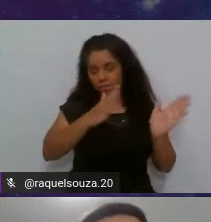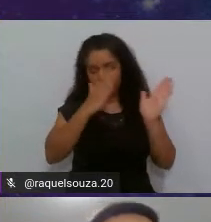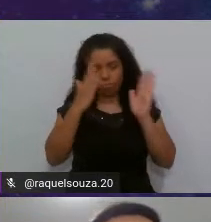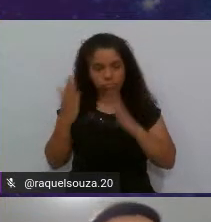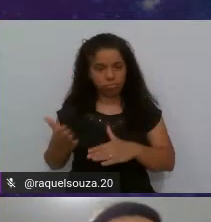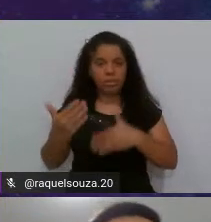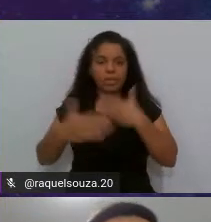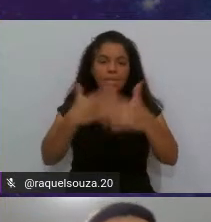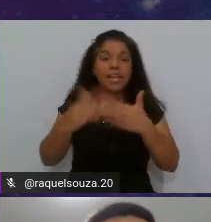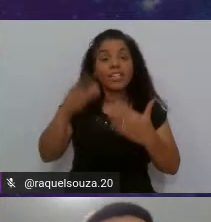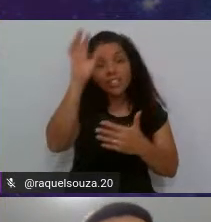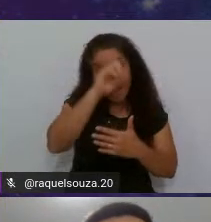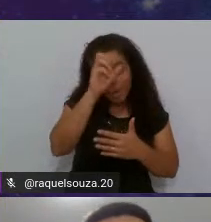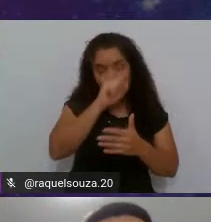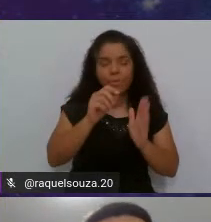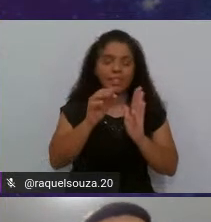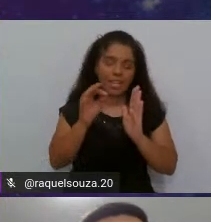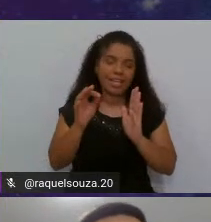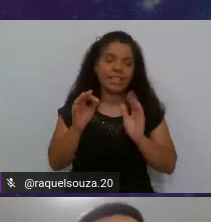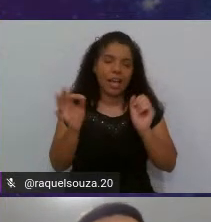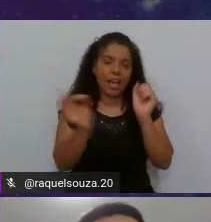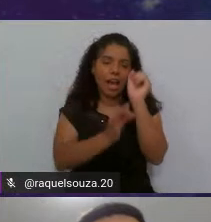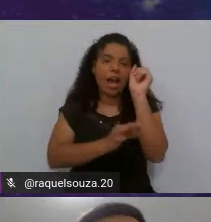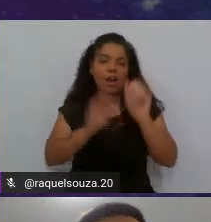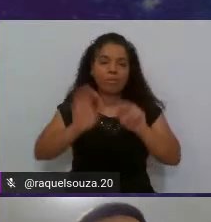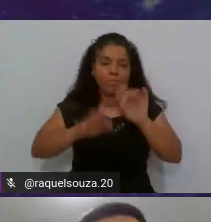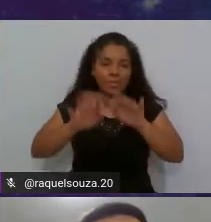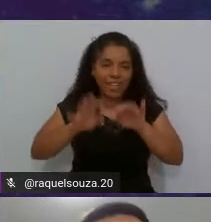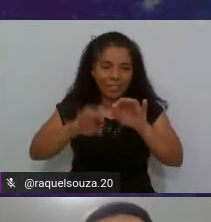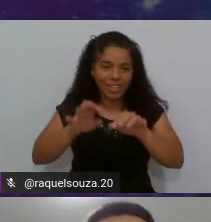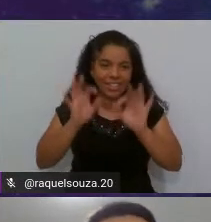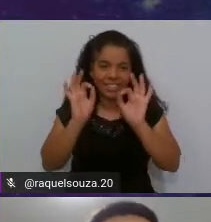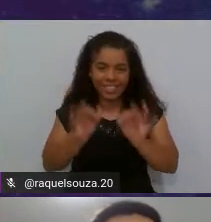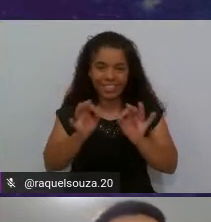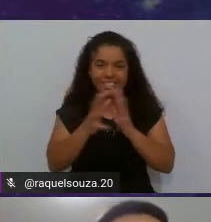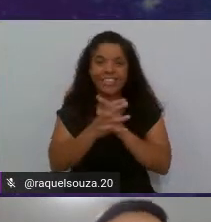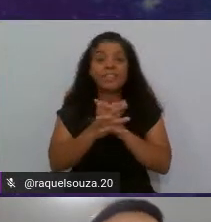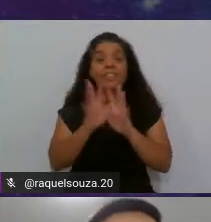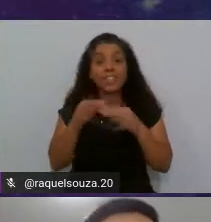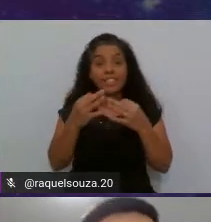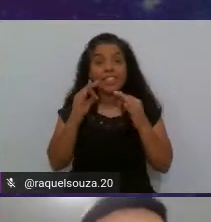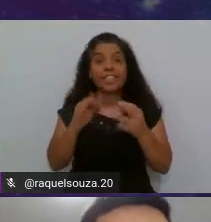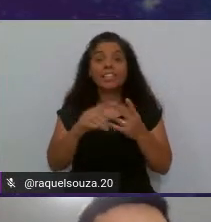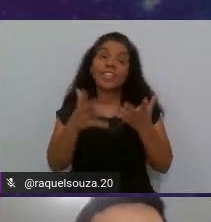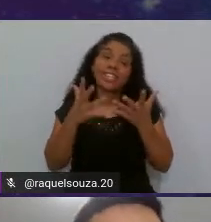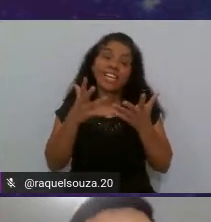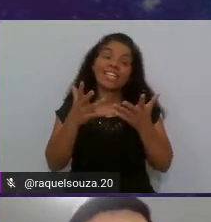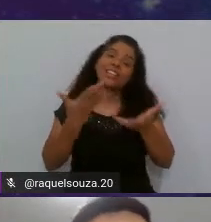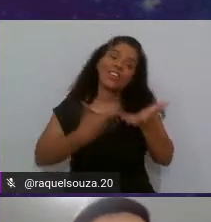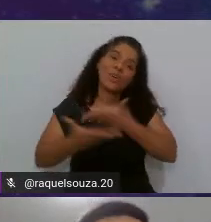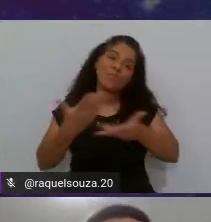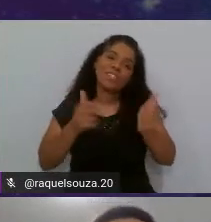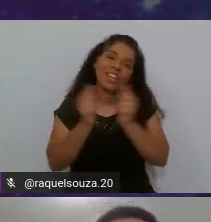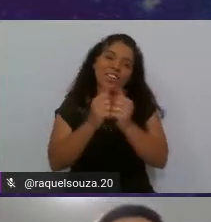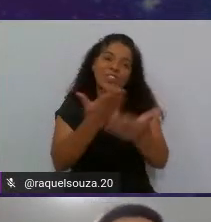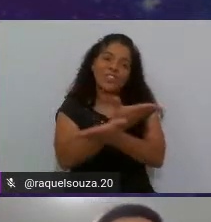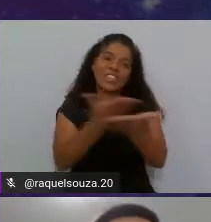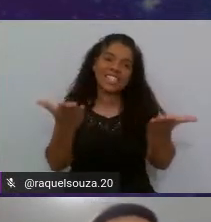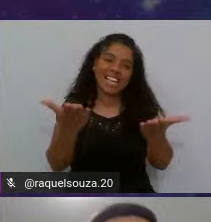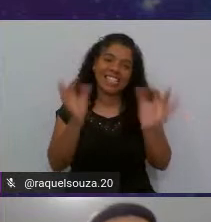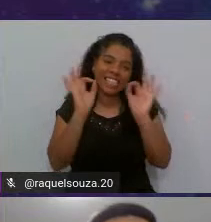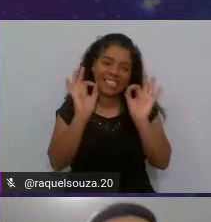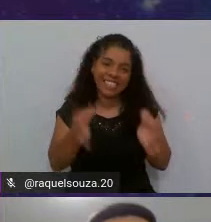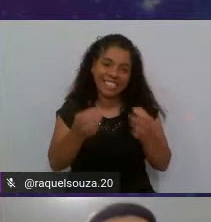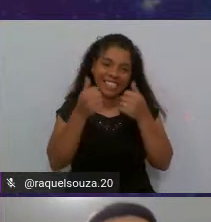aprender a programar. Certo? Bem, pessoal, então, era isso que eu queria compartilhar com vocês, certo?